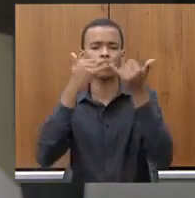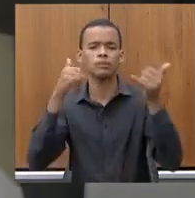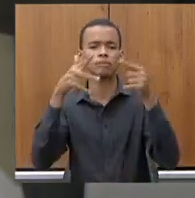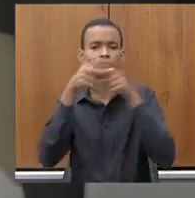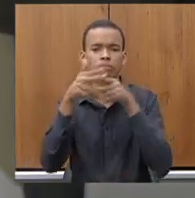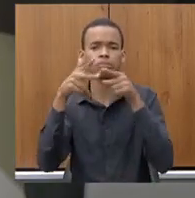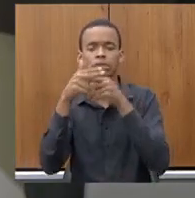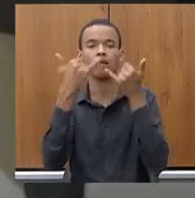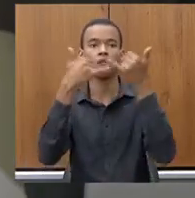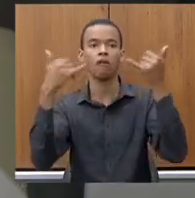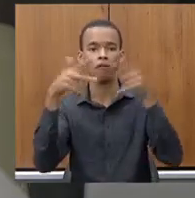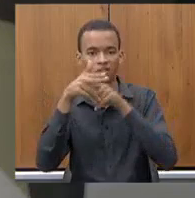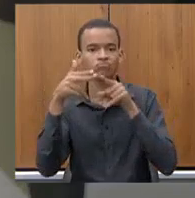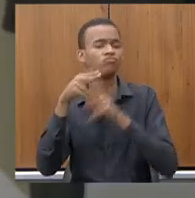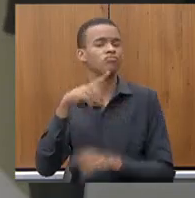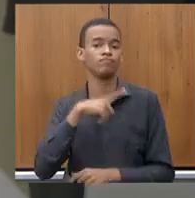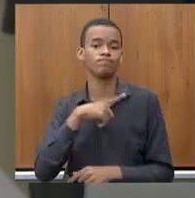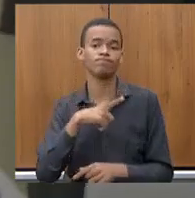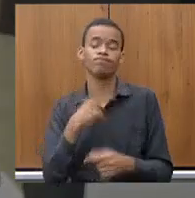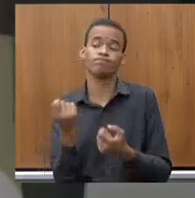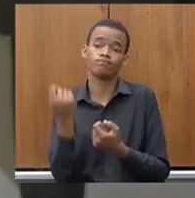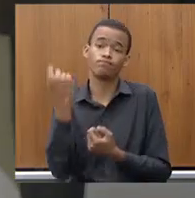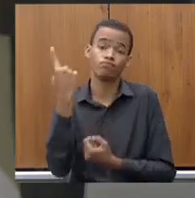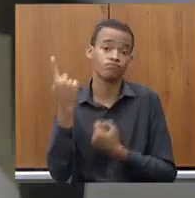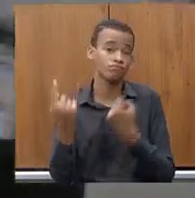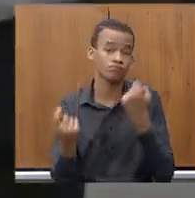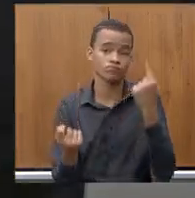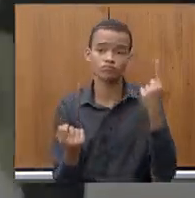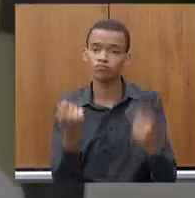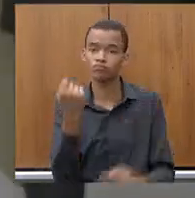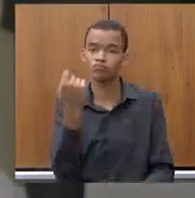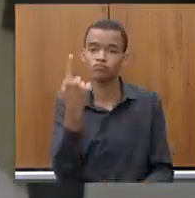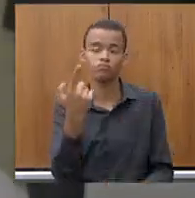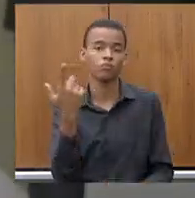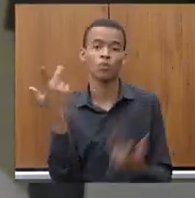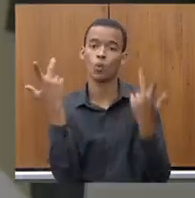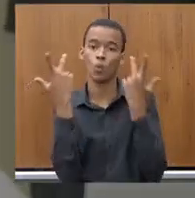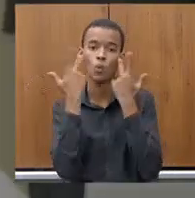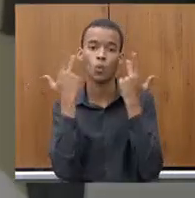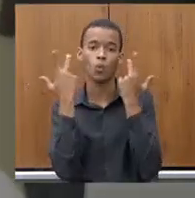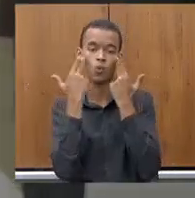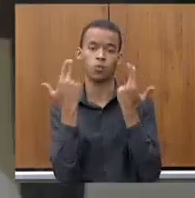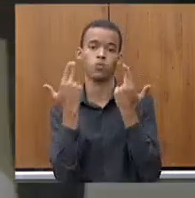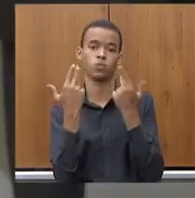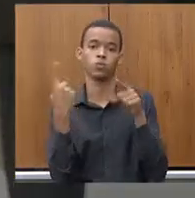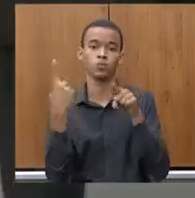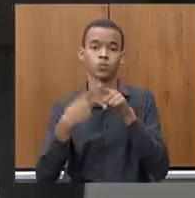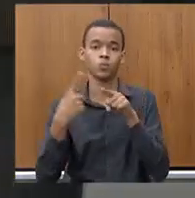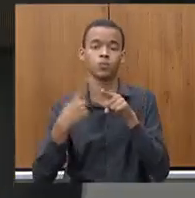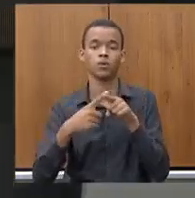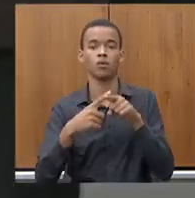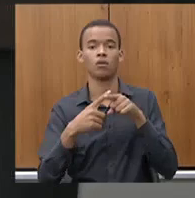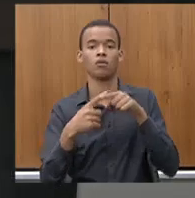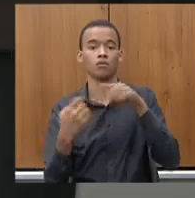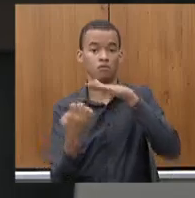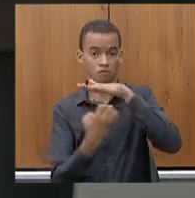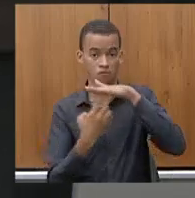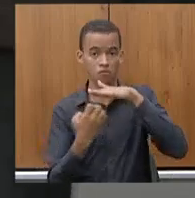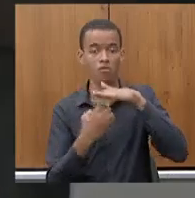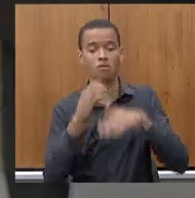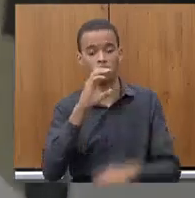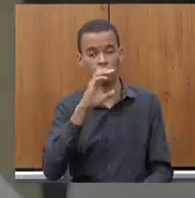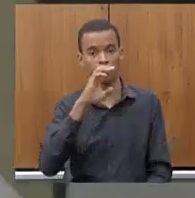acontecer casos isolados? Vão acontecer. acontecer a uma empresa que tem 8 milhões e meio de clientes.